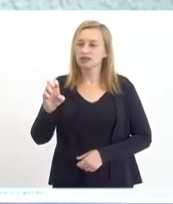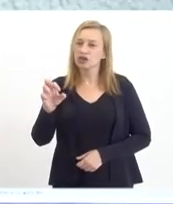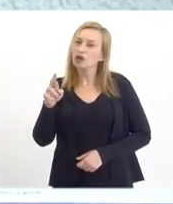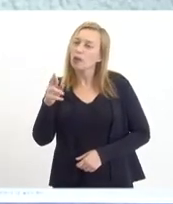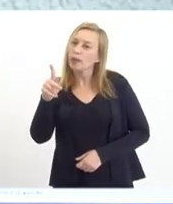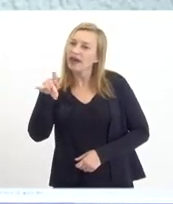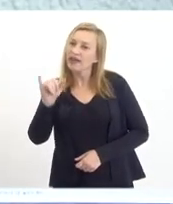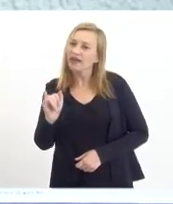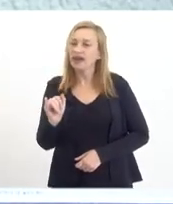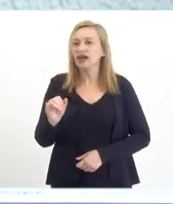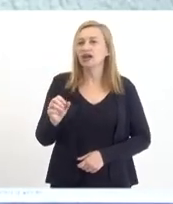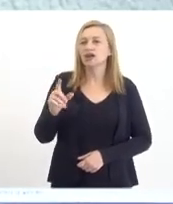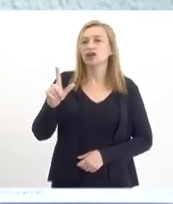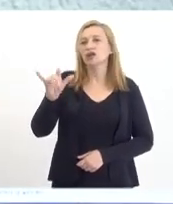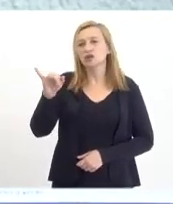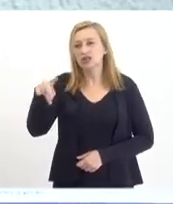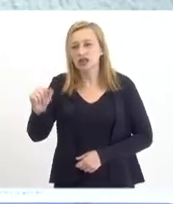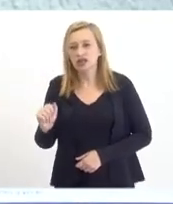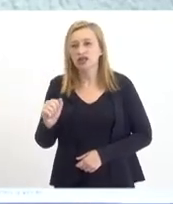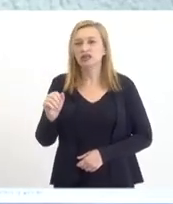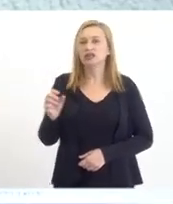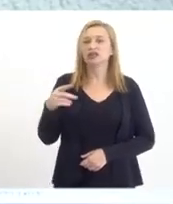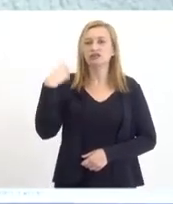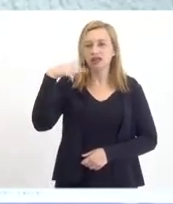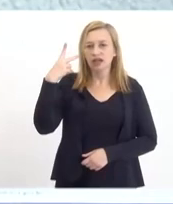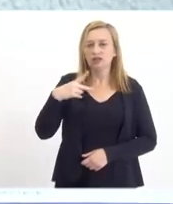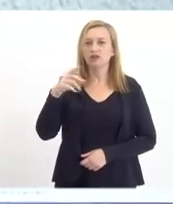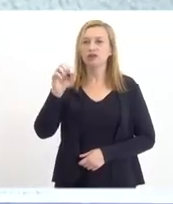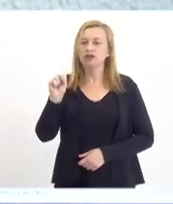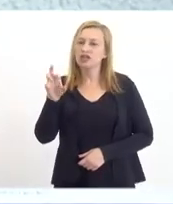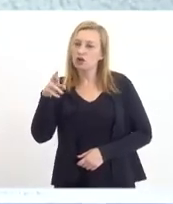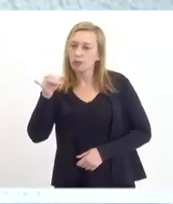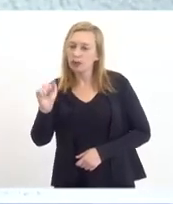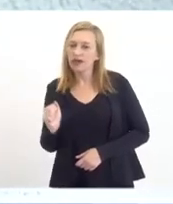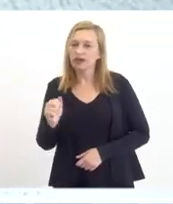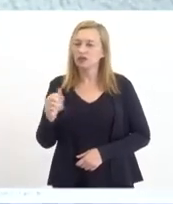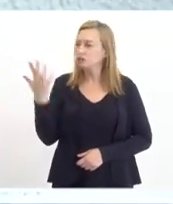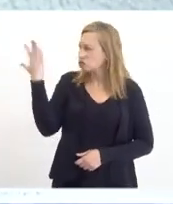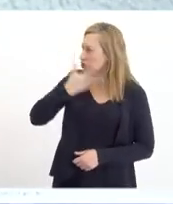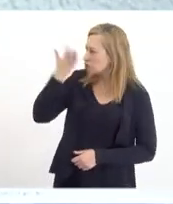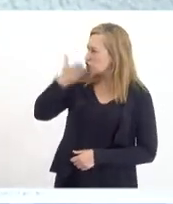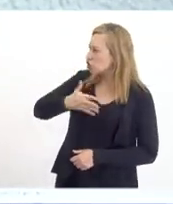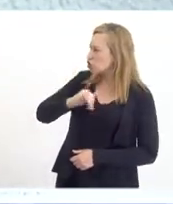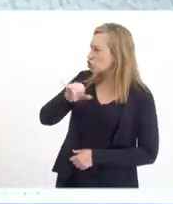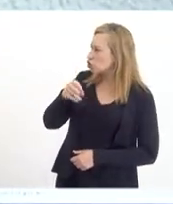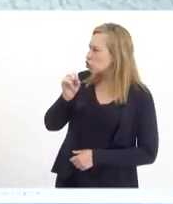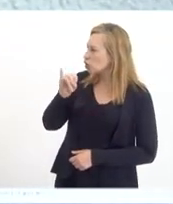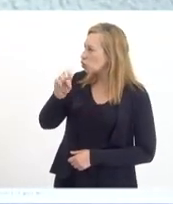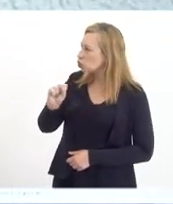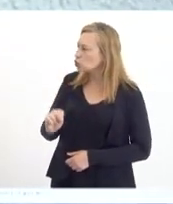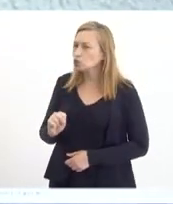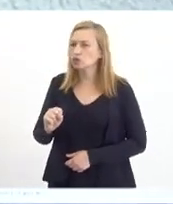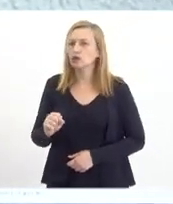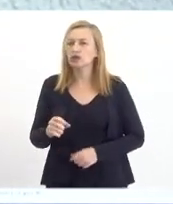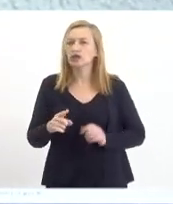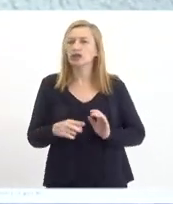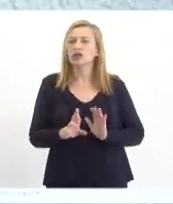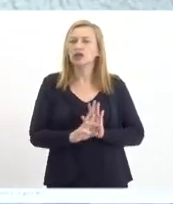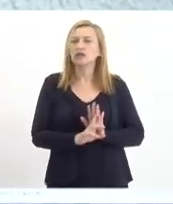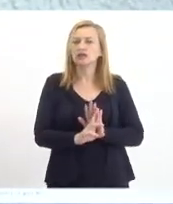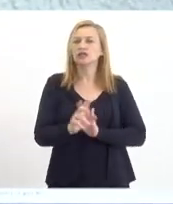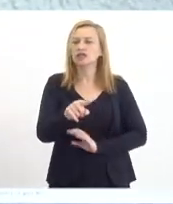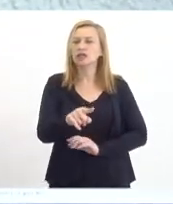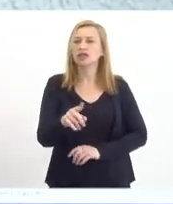Luciana Alves, vereadora de Seropédica, eu não vi aqui, o nosso João Ilso, seja bem-vindo, representando aqui o reitor